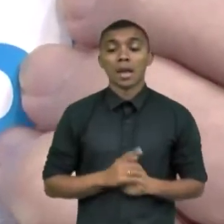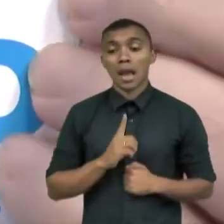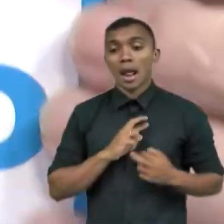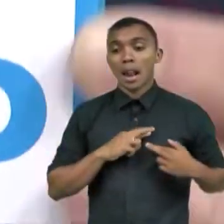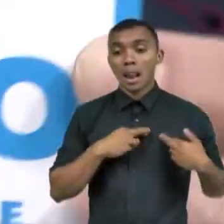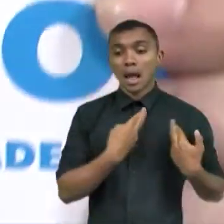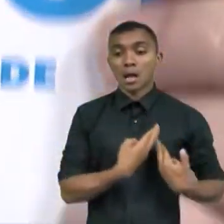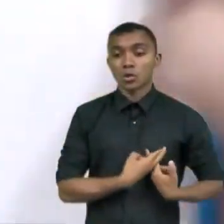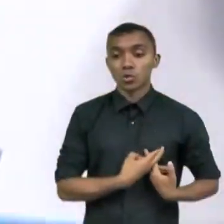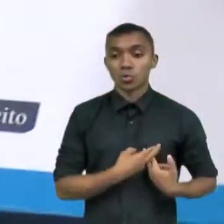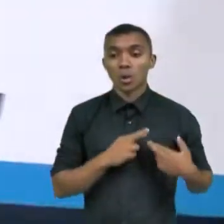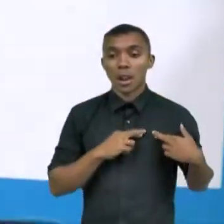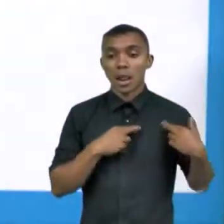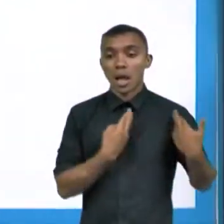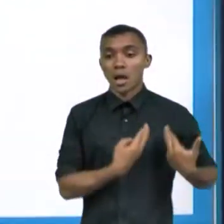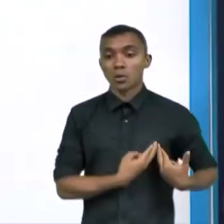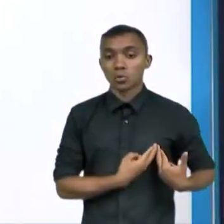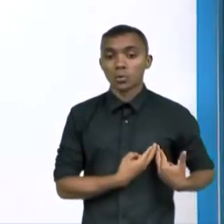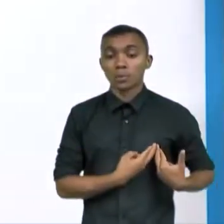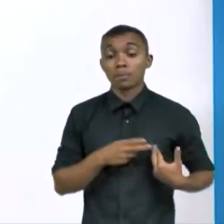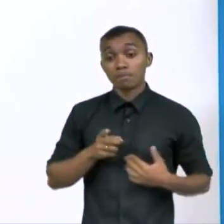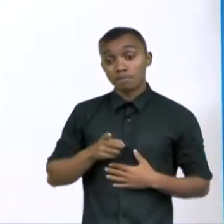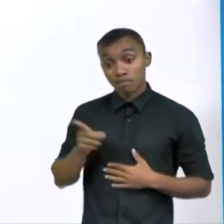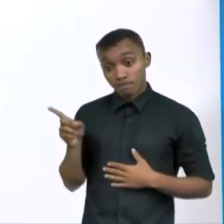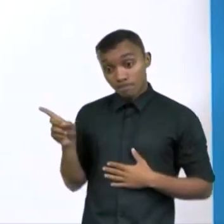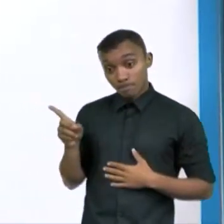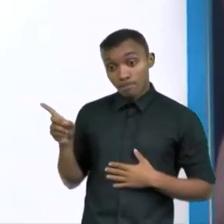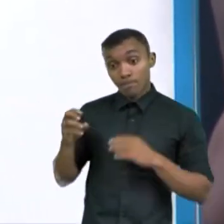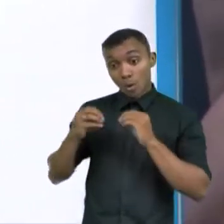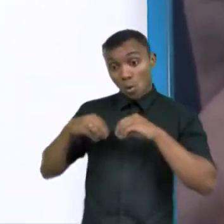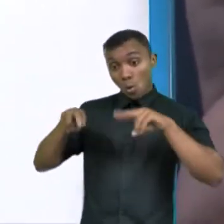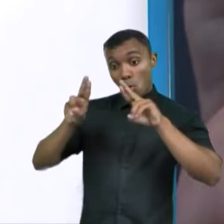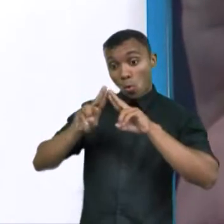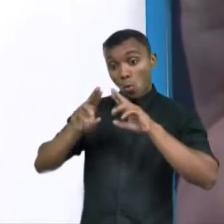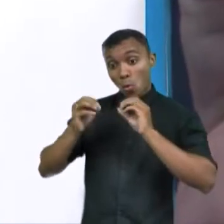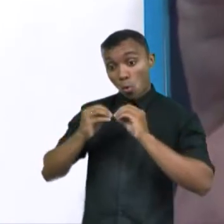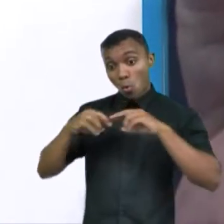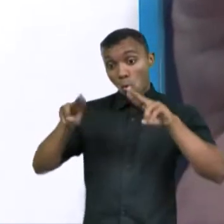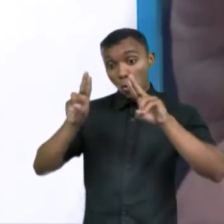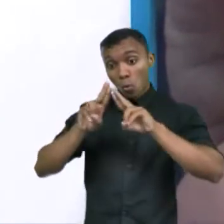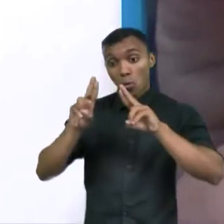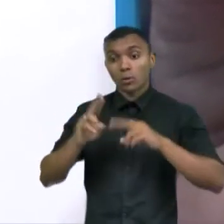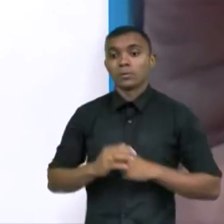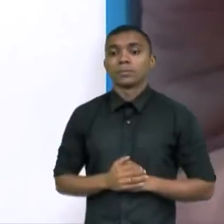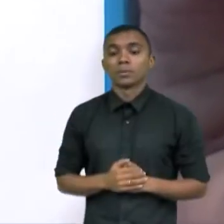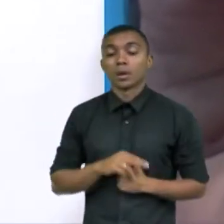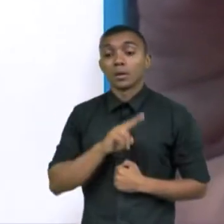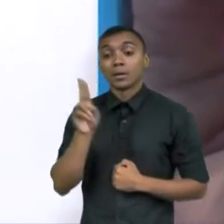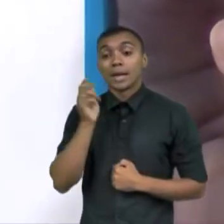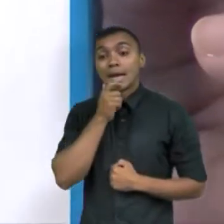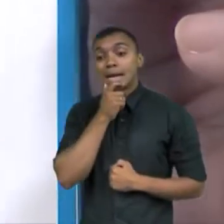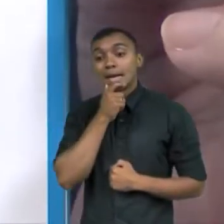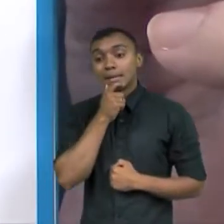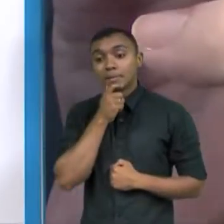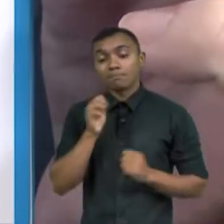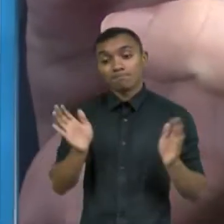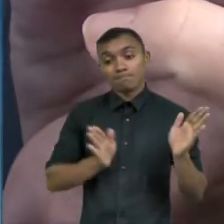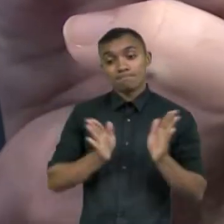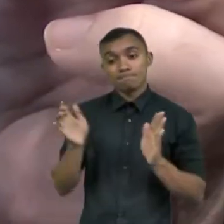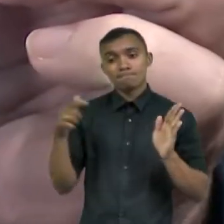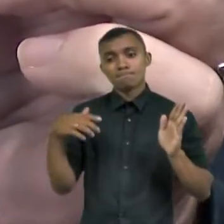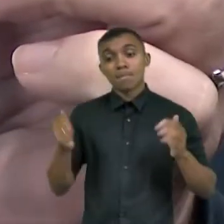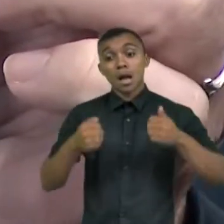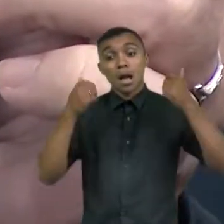e esse aqui é o da ONU isso esse é o da ONU que chama de accessibility que fala sobre a